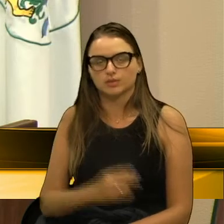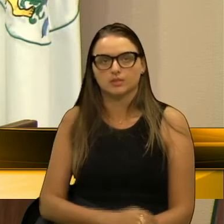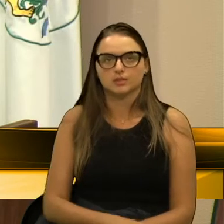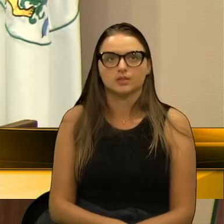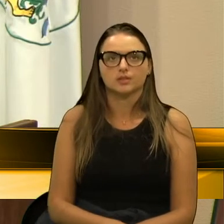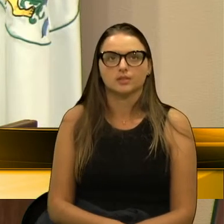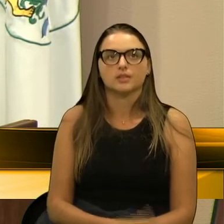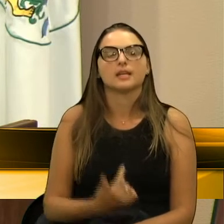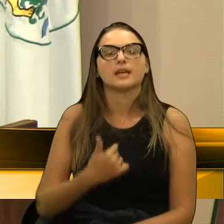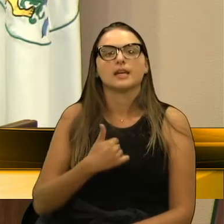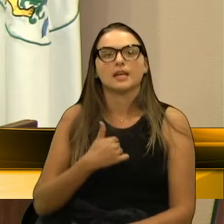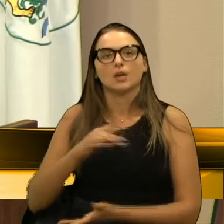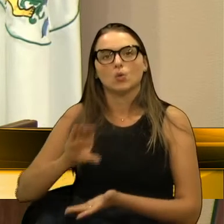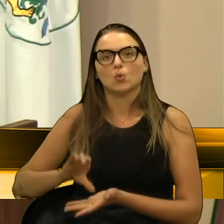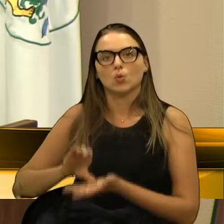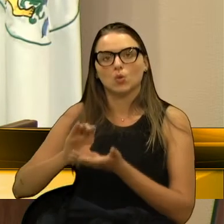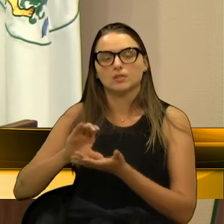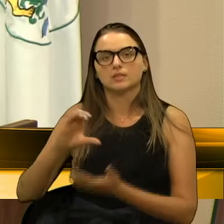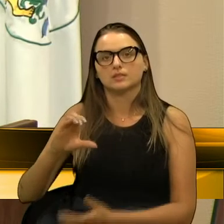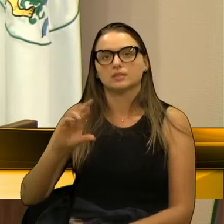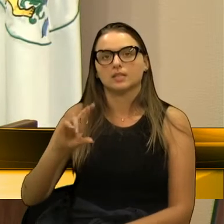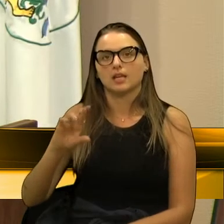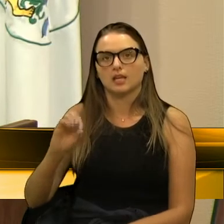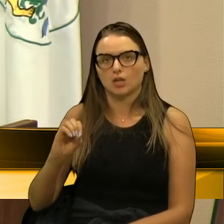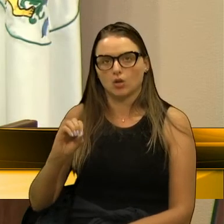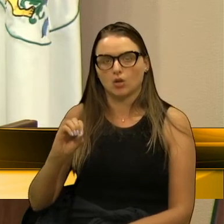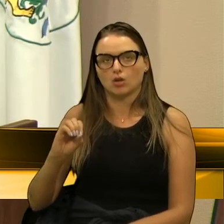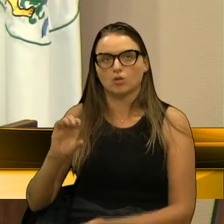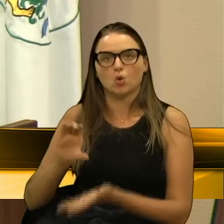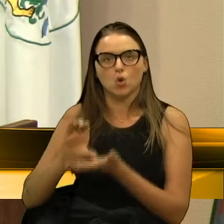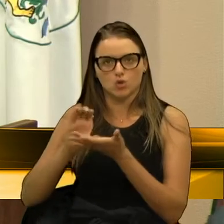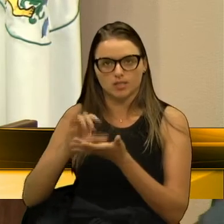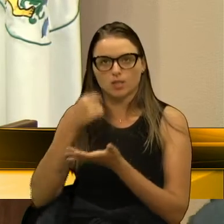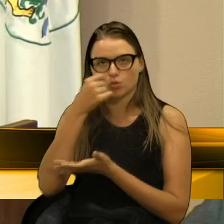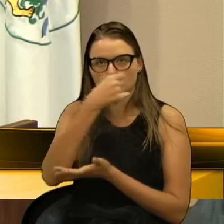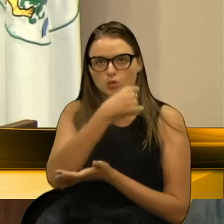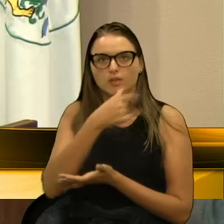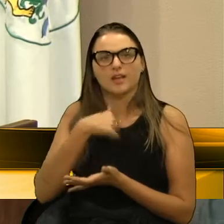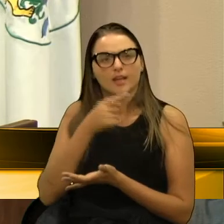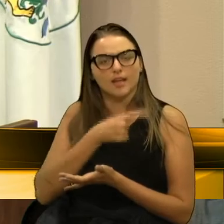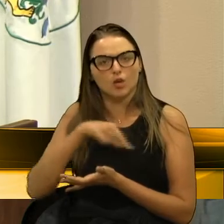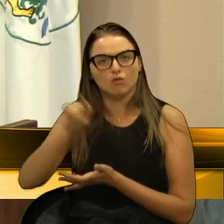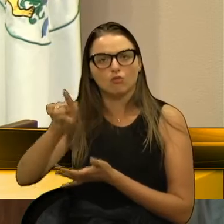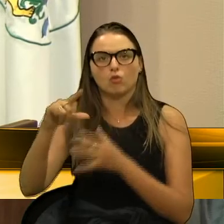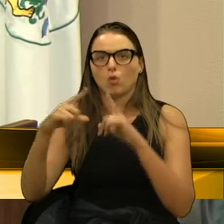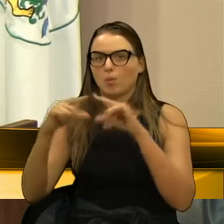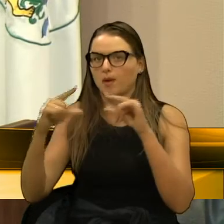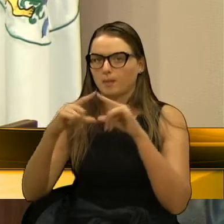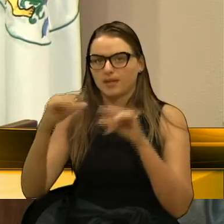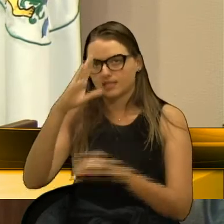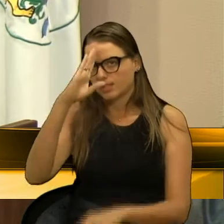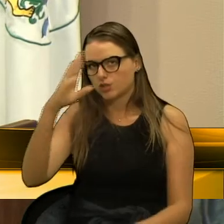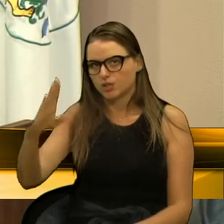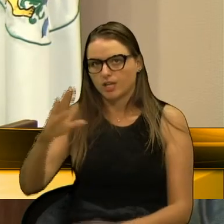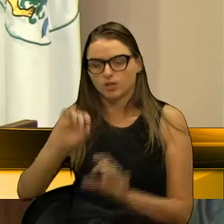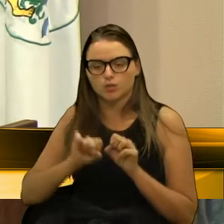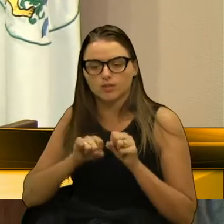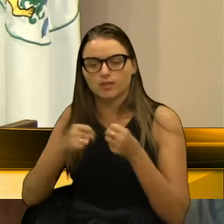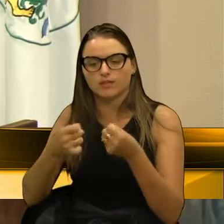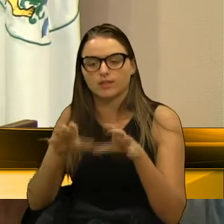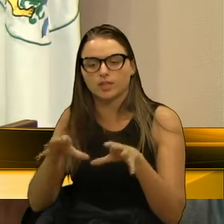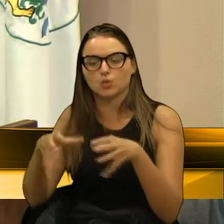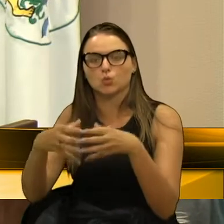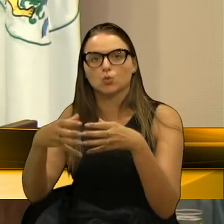Sou conselheiro do CRO, tenho ido à Brasília por muitas e muitas vezes, defendendo a classe,